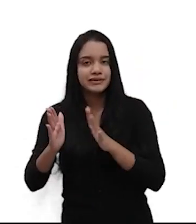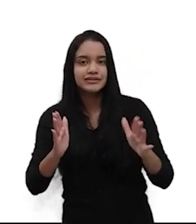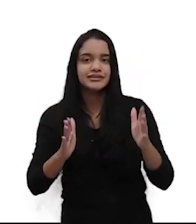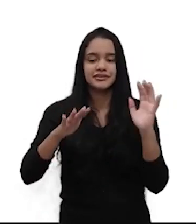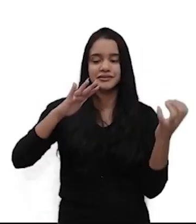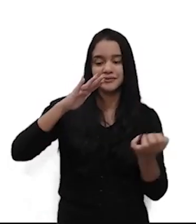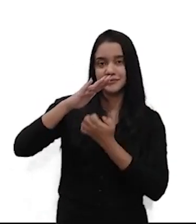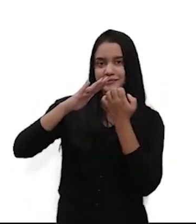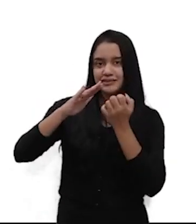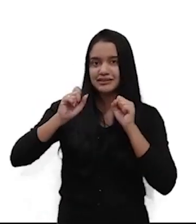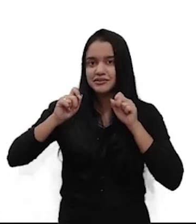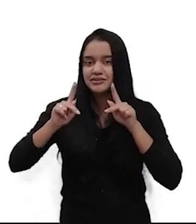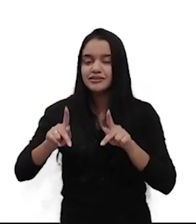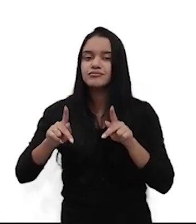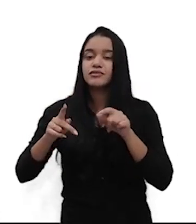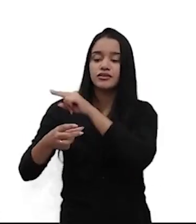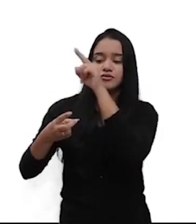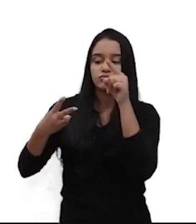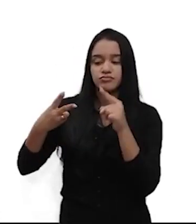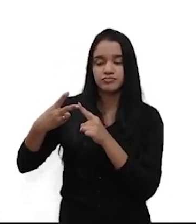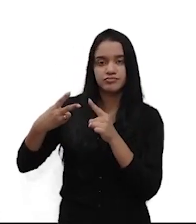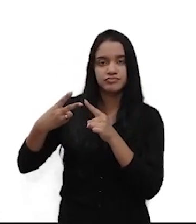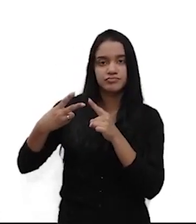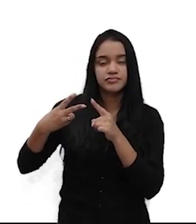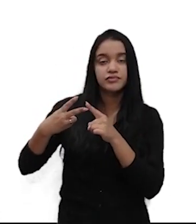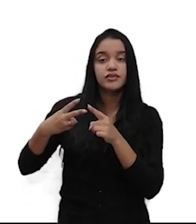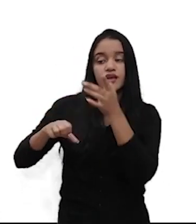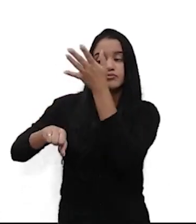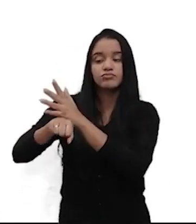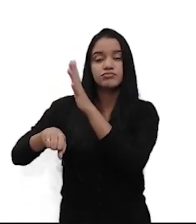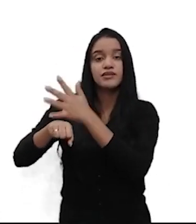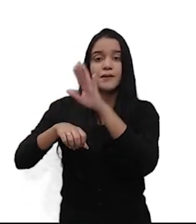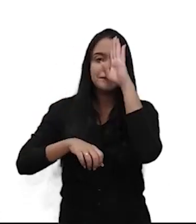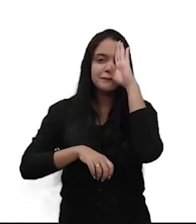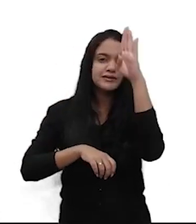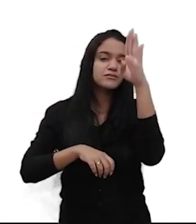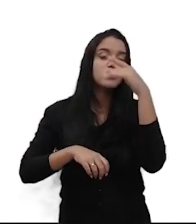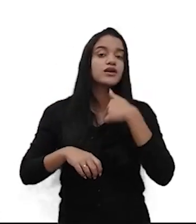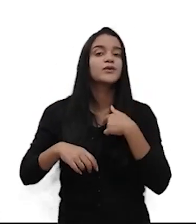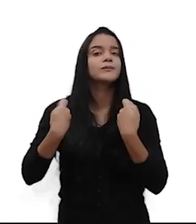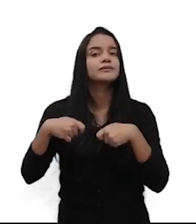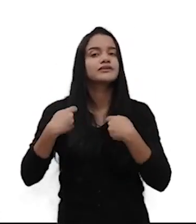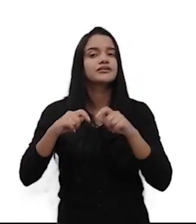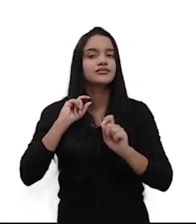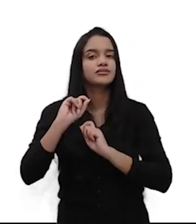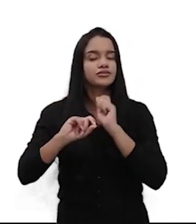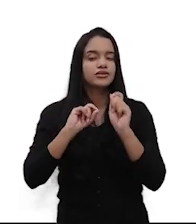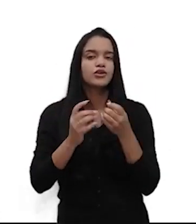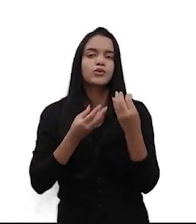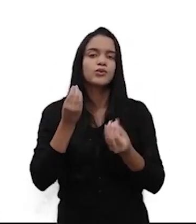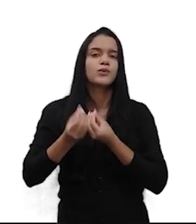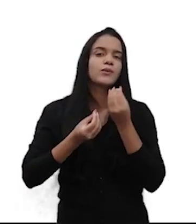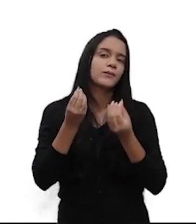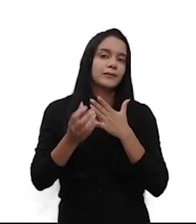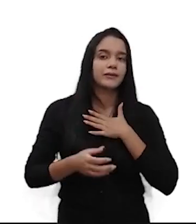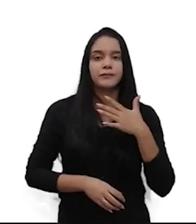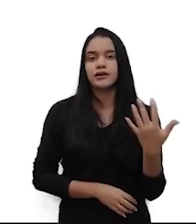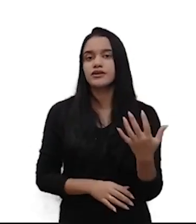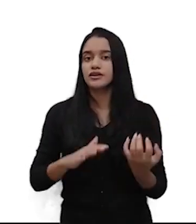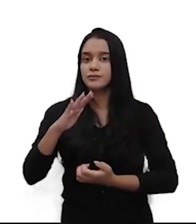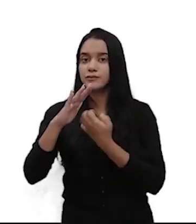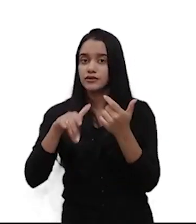empresa? O segundo quadrante, atividades principais. Eu preciso definir exatamente como é que a minha empresa ela